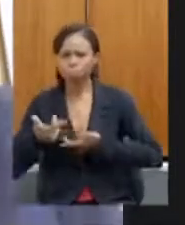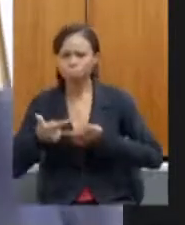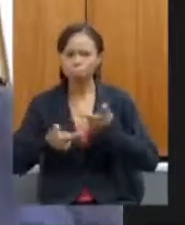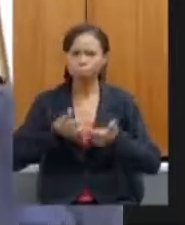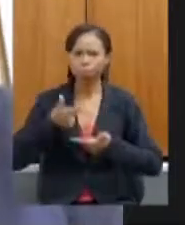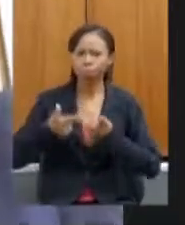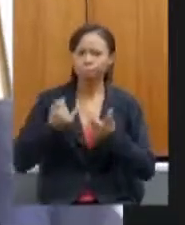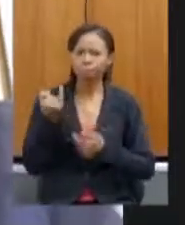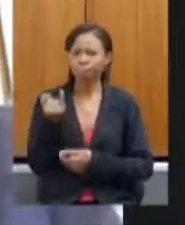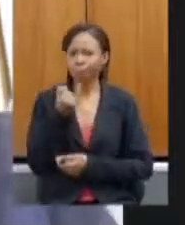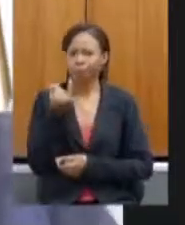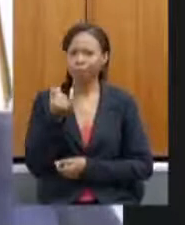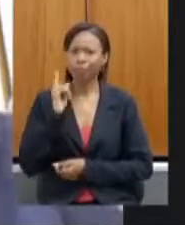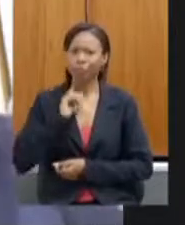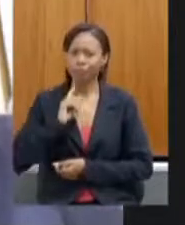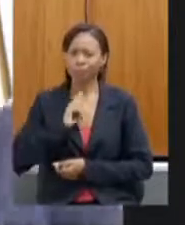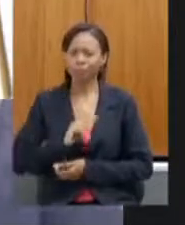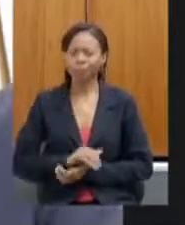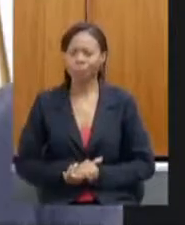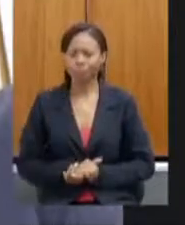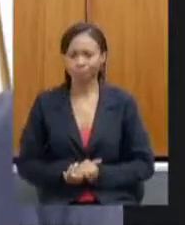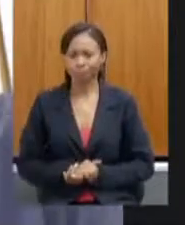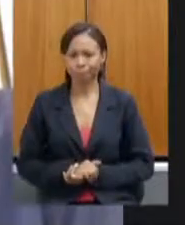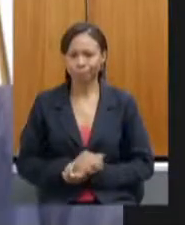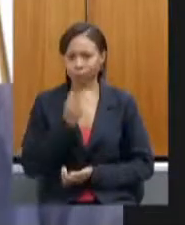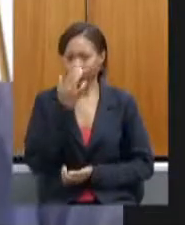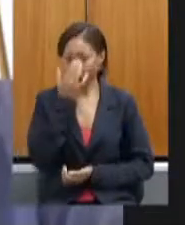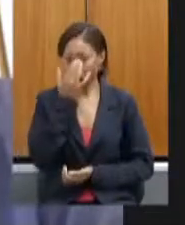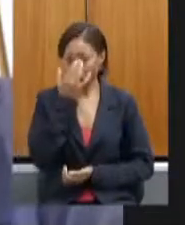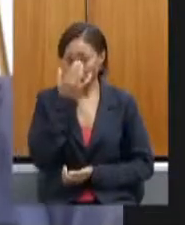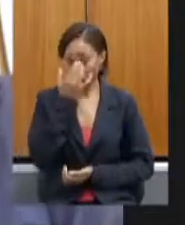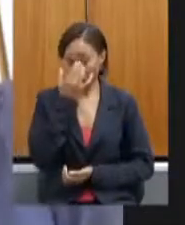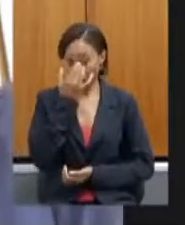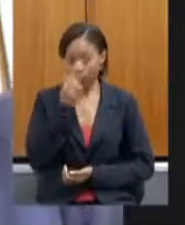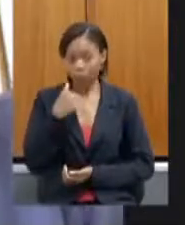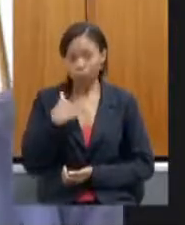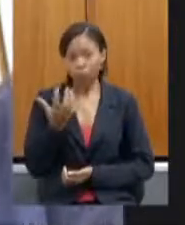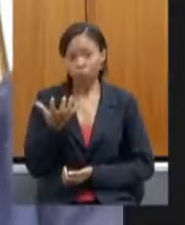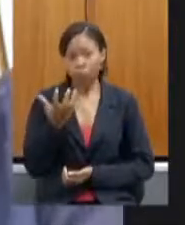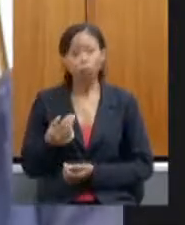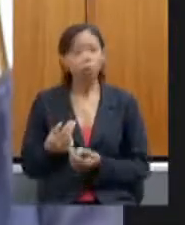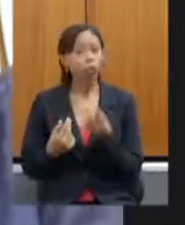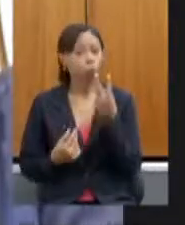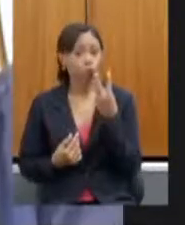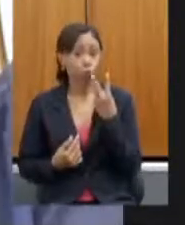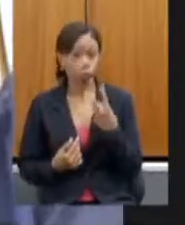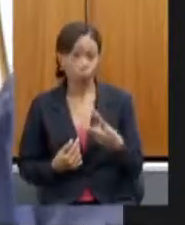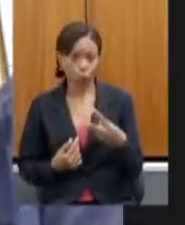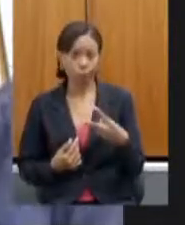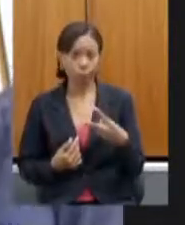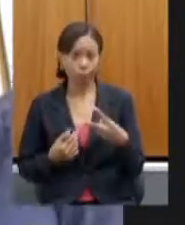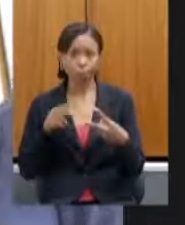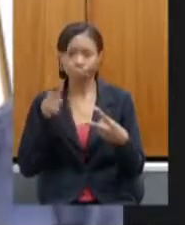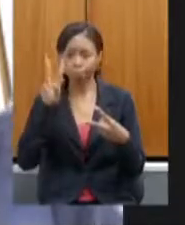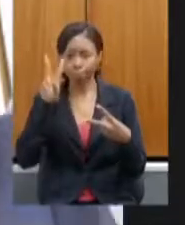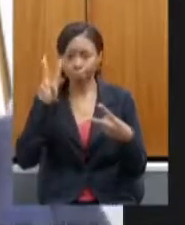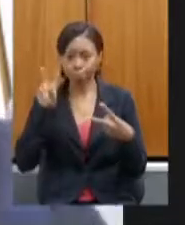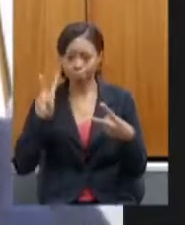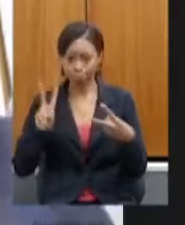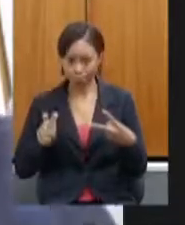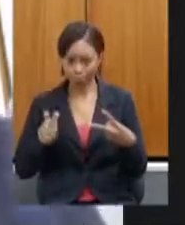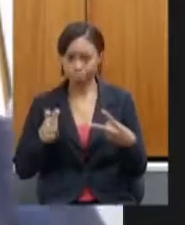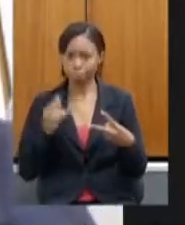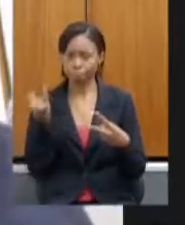aqui da Assembleia de Minas mas eu queria presidente tocar em dois assuntos que eu acho que estão fundamentais para